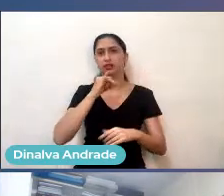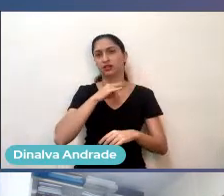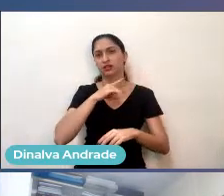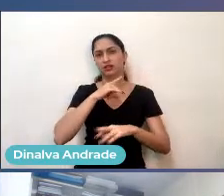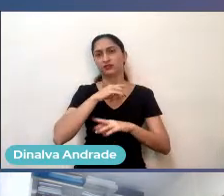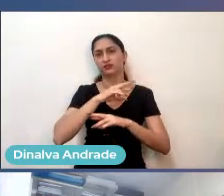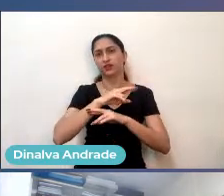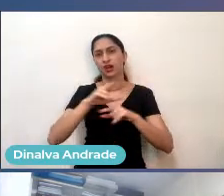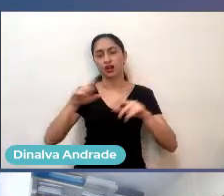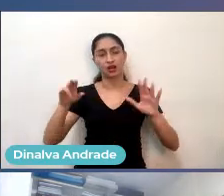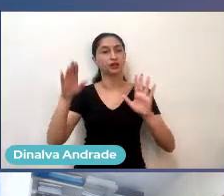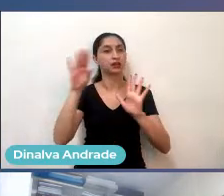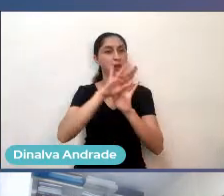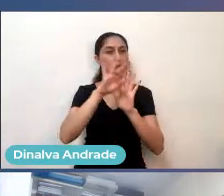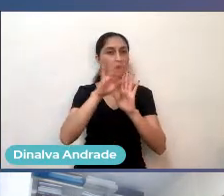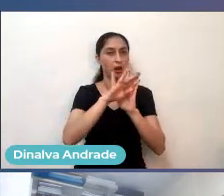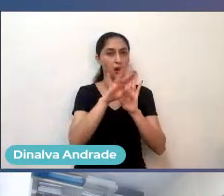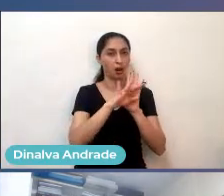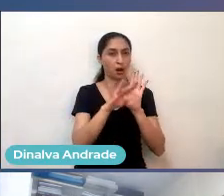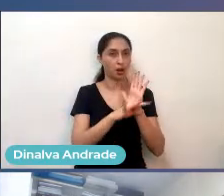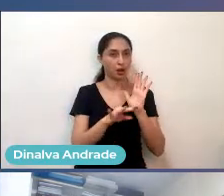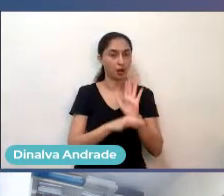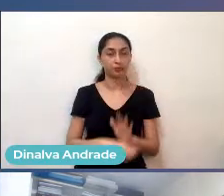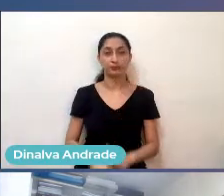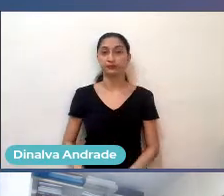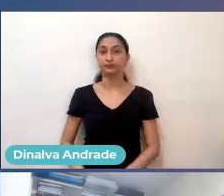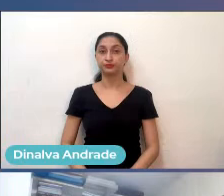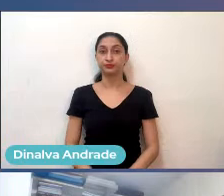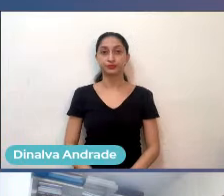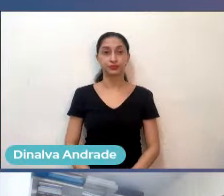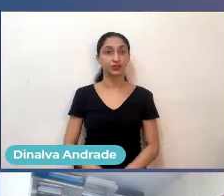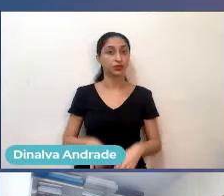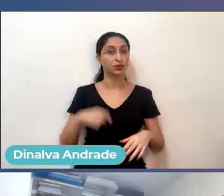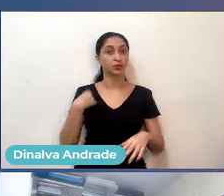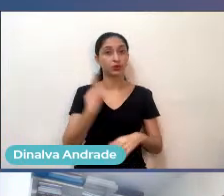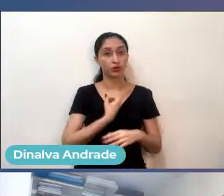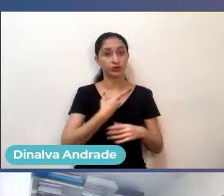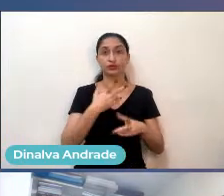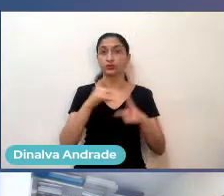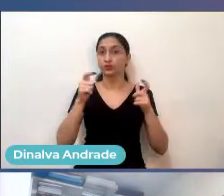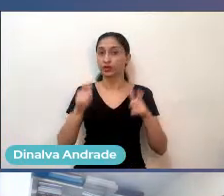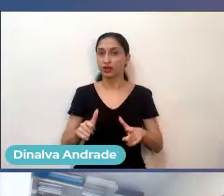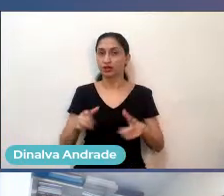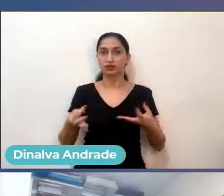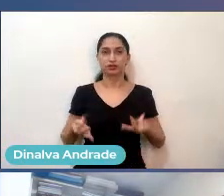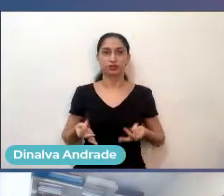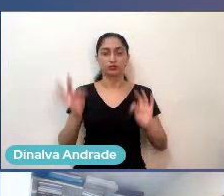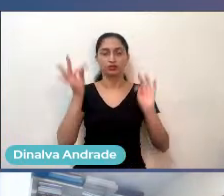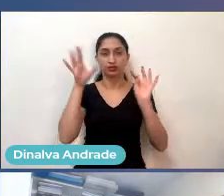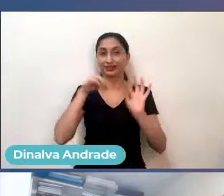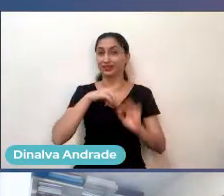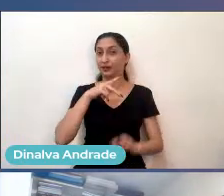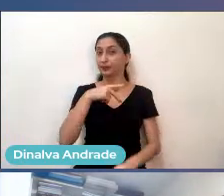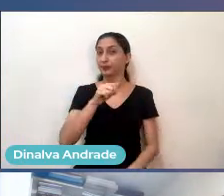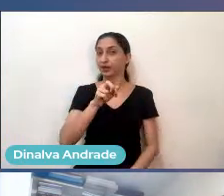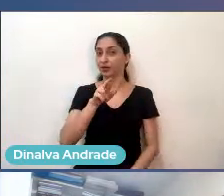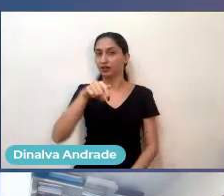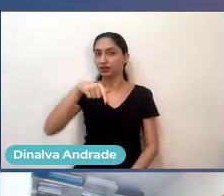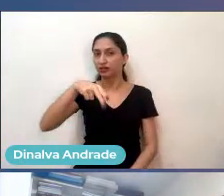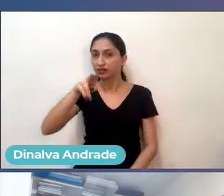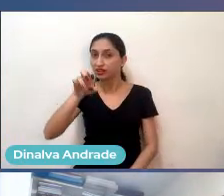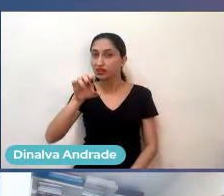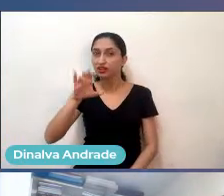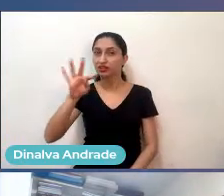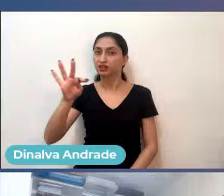Scalop da Endeavor. Os nossos parques tecnológicos têm desde o Parque Tec, que está surgindo aí